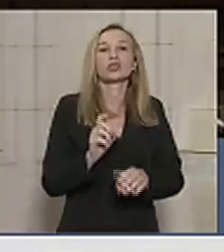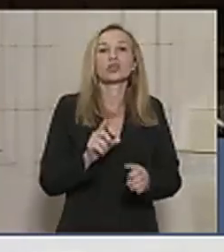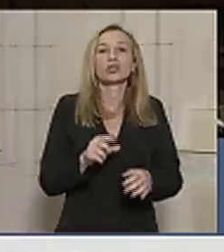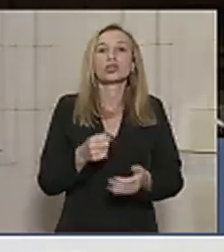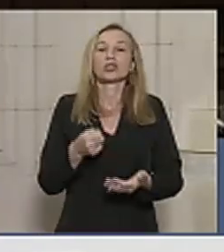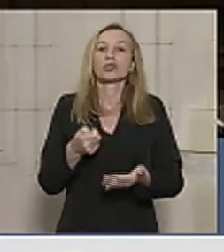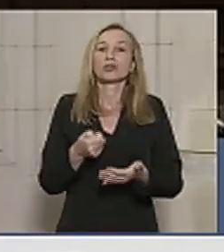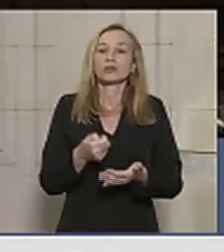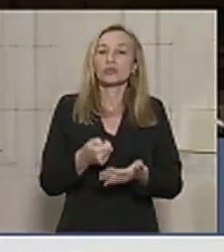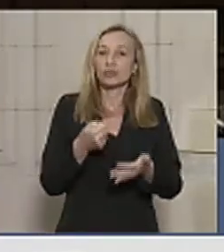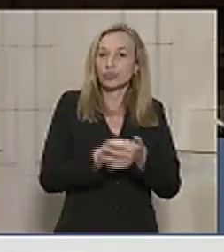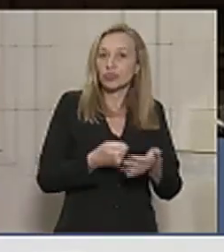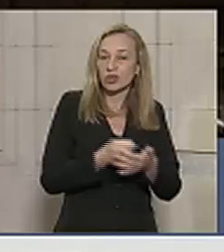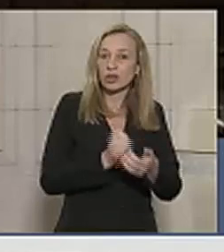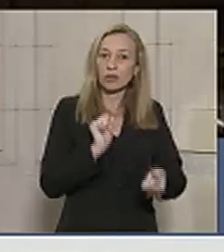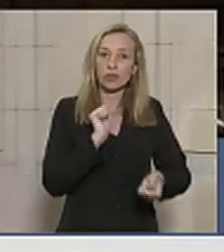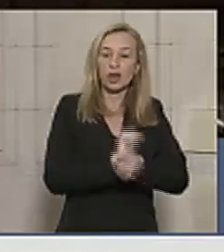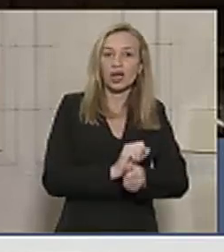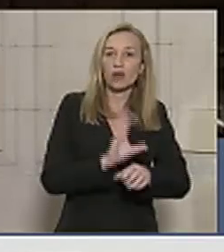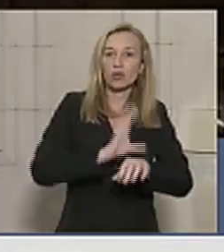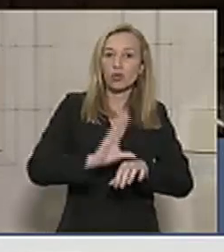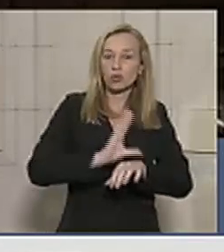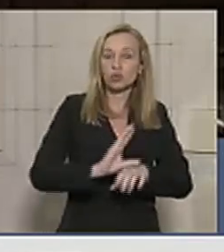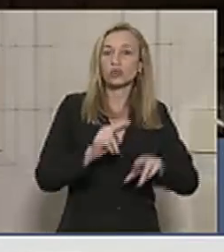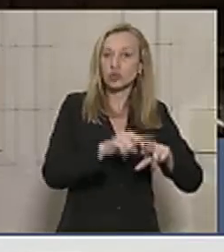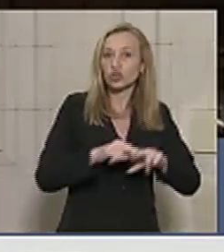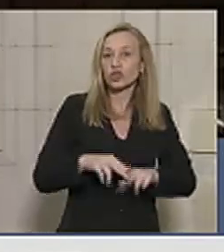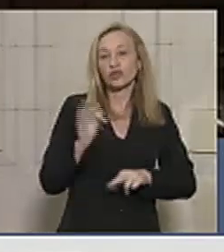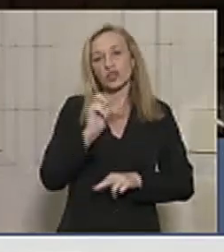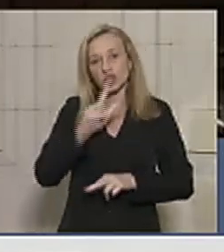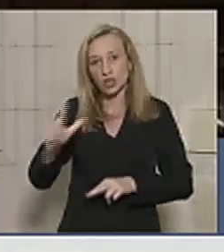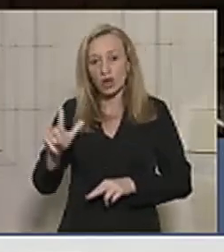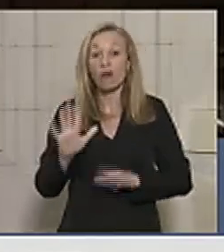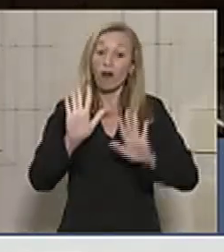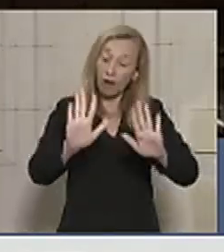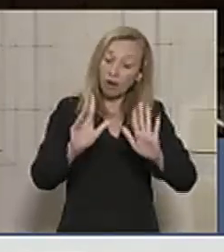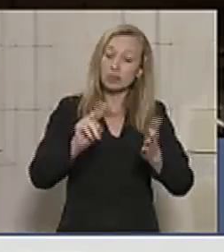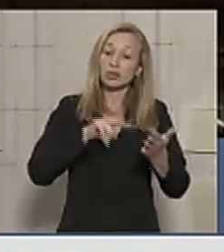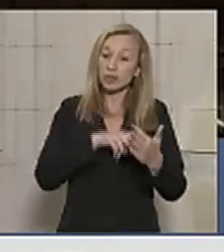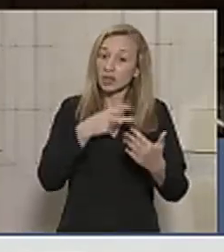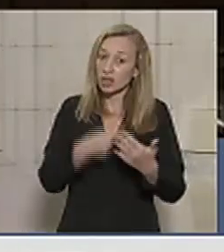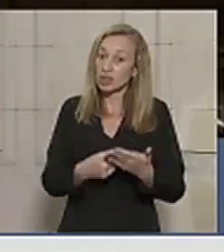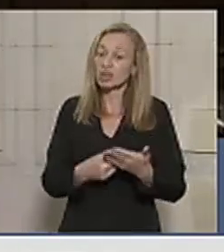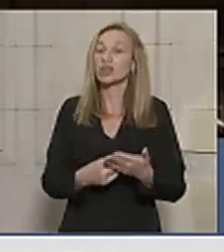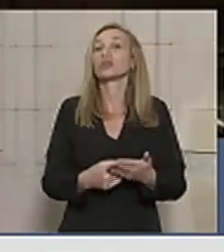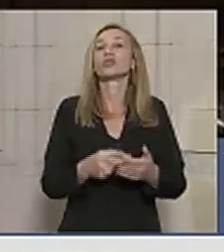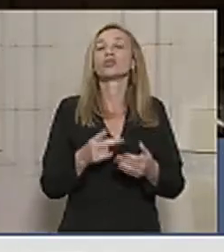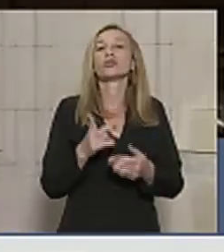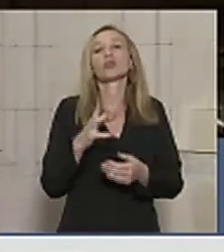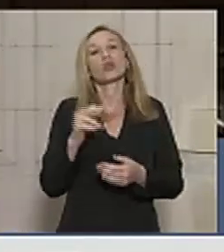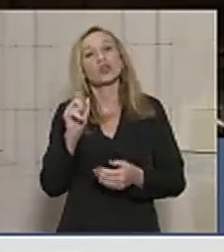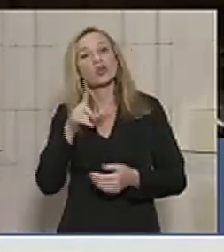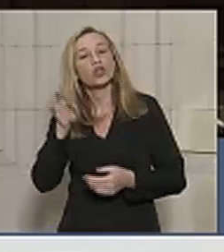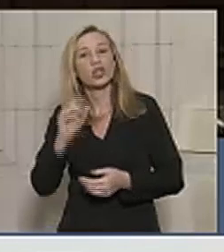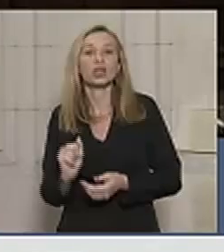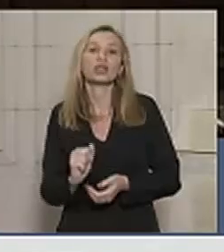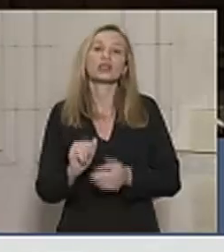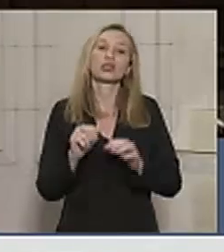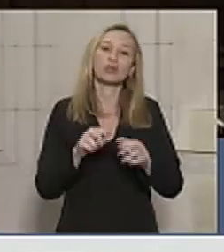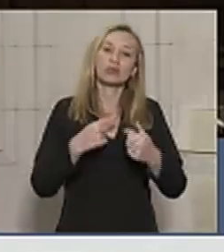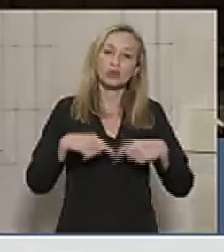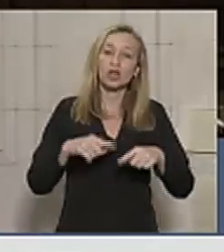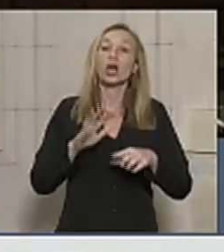suspensa por ocasião da recuperação fiscal, há interpretações judiciais, inclusive da Procuradoria, divergente. Por isso,